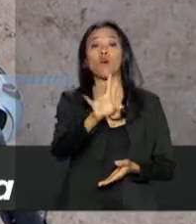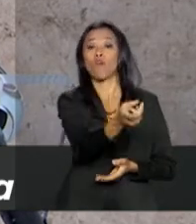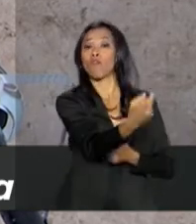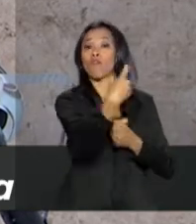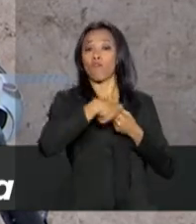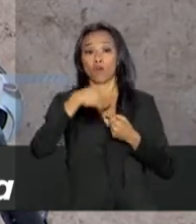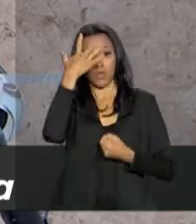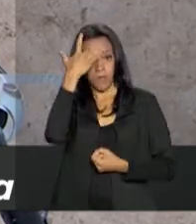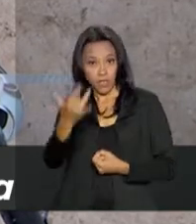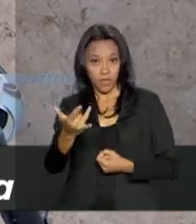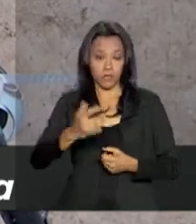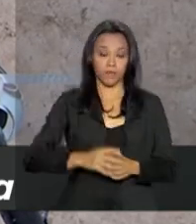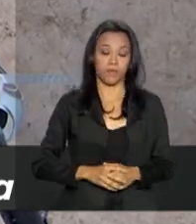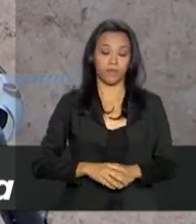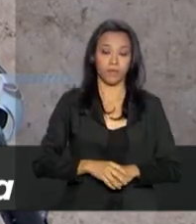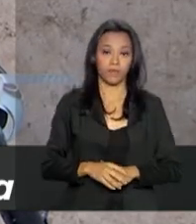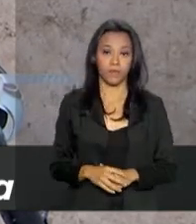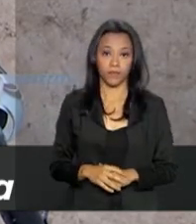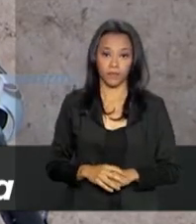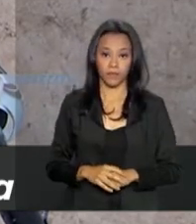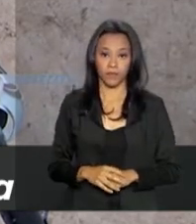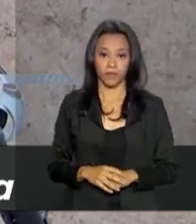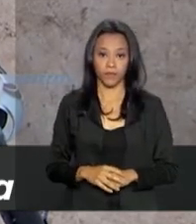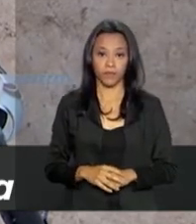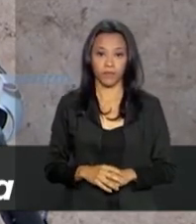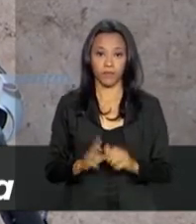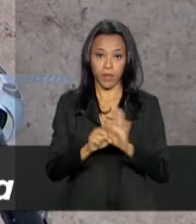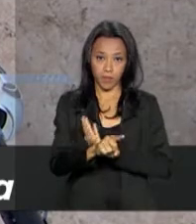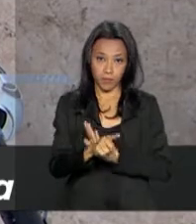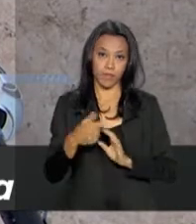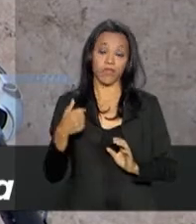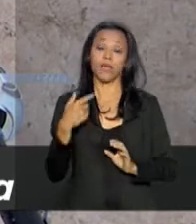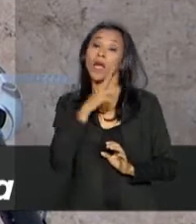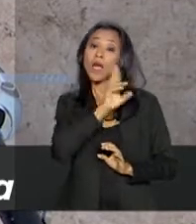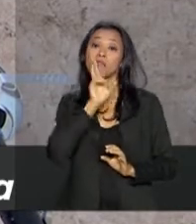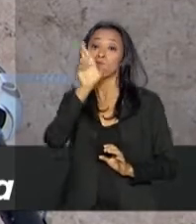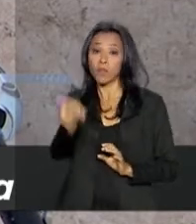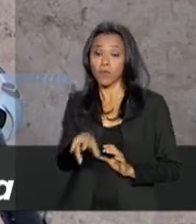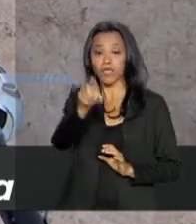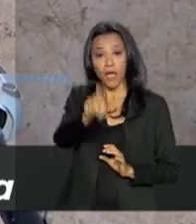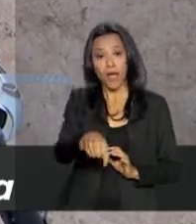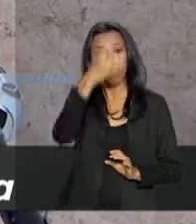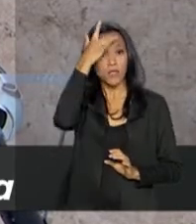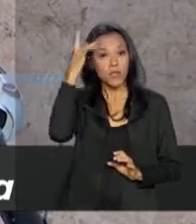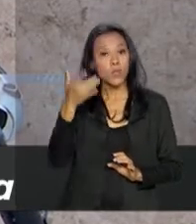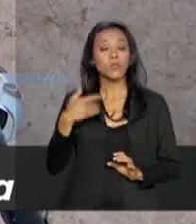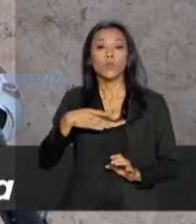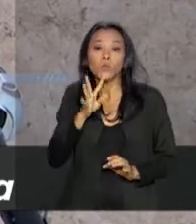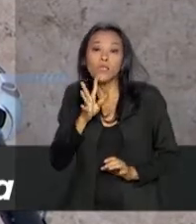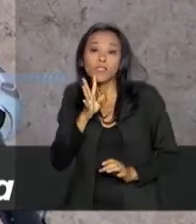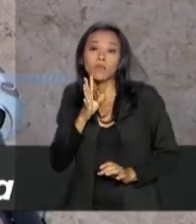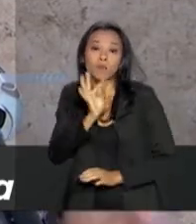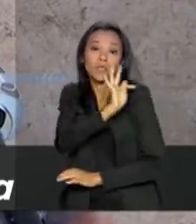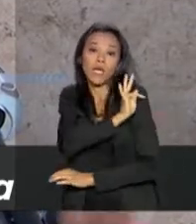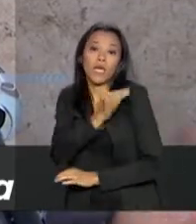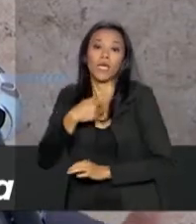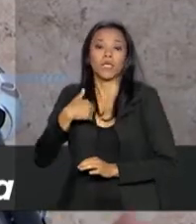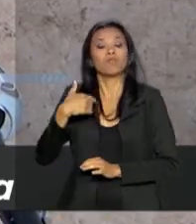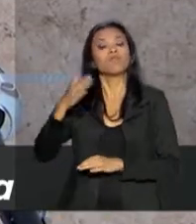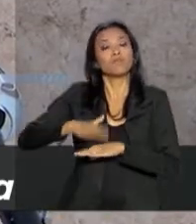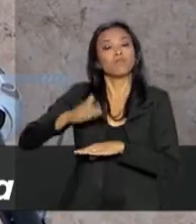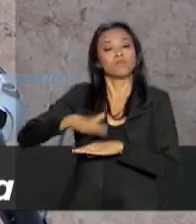São técnicos, ou são professores do... São pessoas técnicas, mas com um poder de decisão já